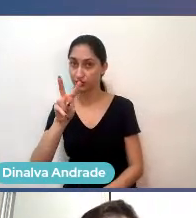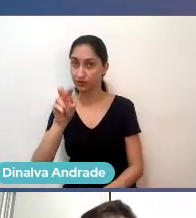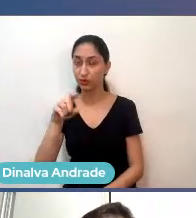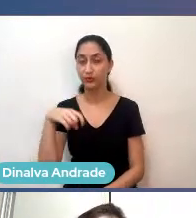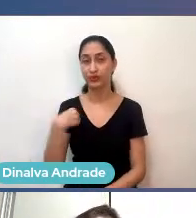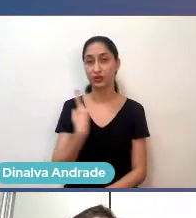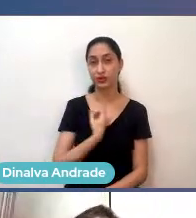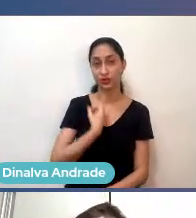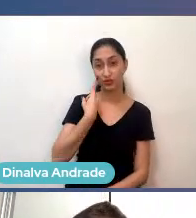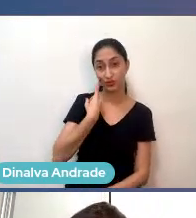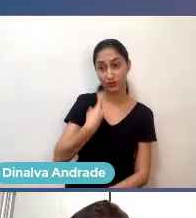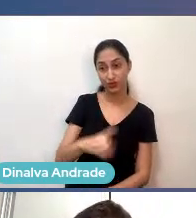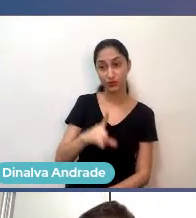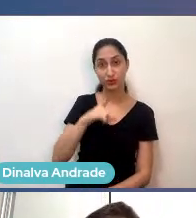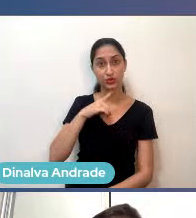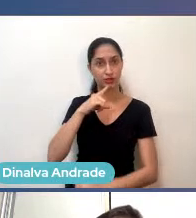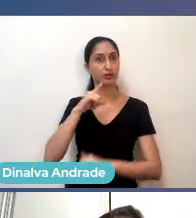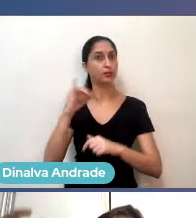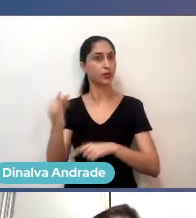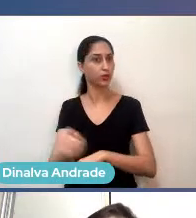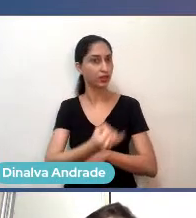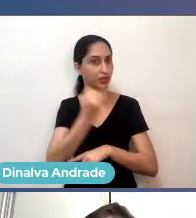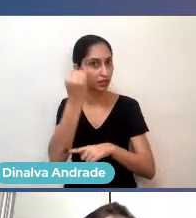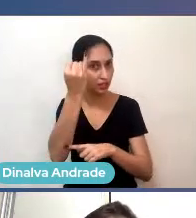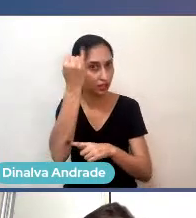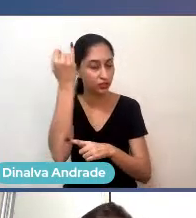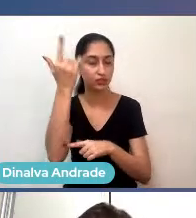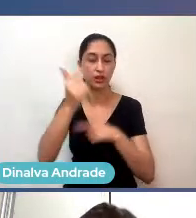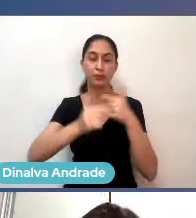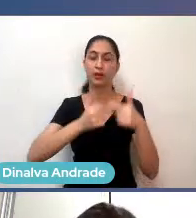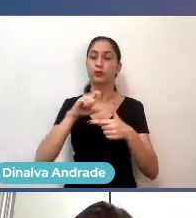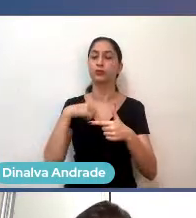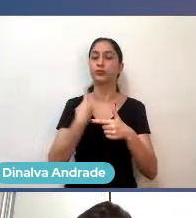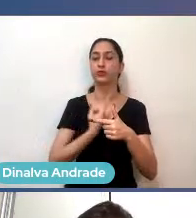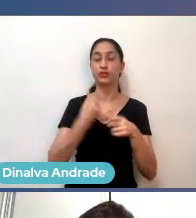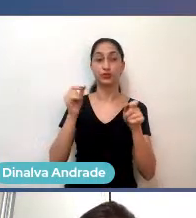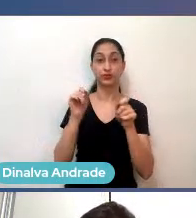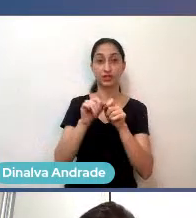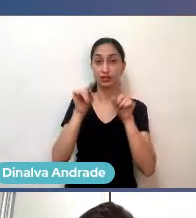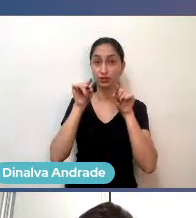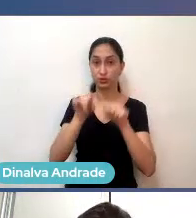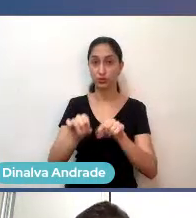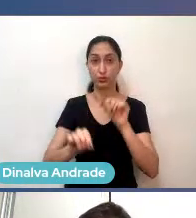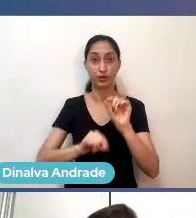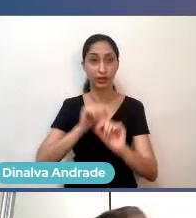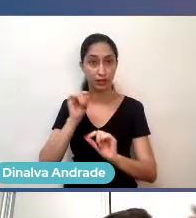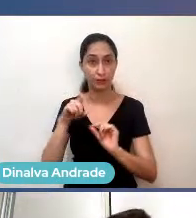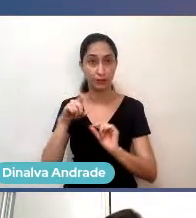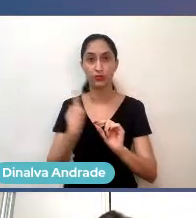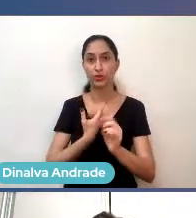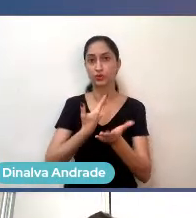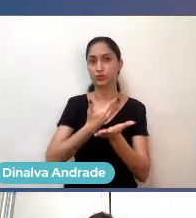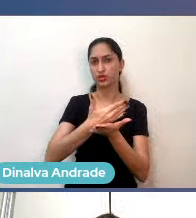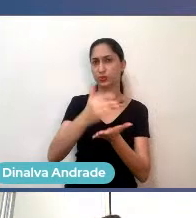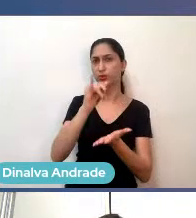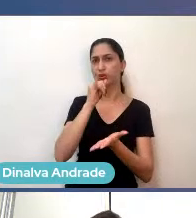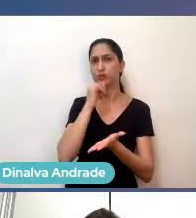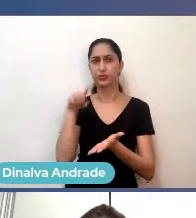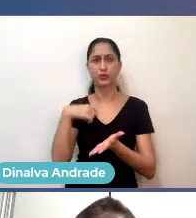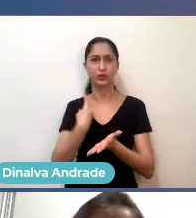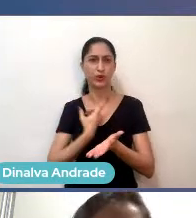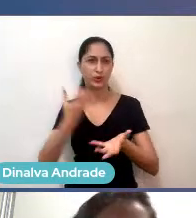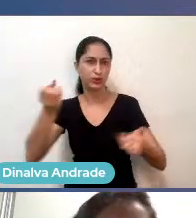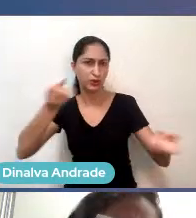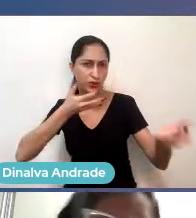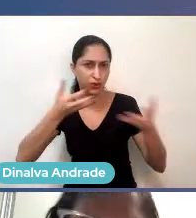de objetos de aprendizagem era algo super relevante, então a gente fez isso, então a gente começou a fazer isso, ah, e a gente foi, inovou no processo